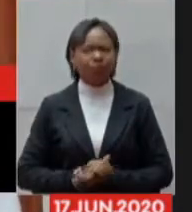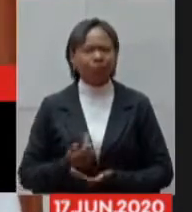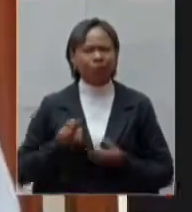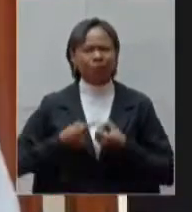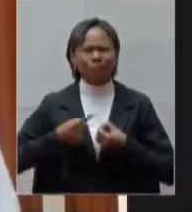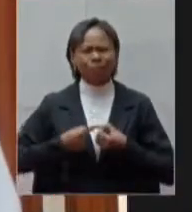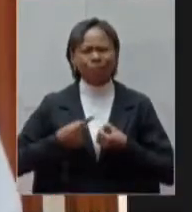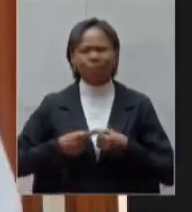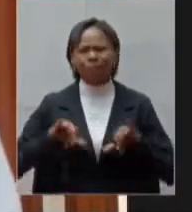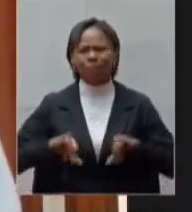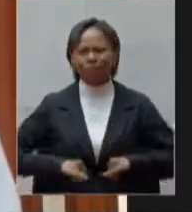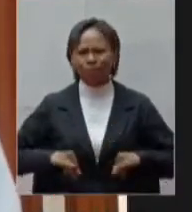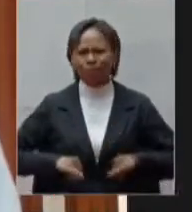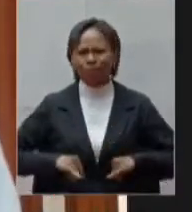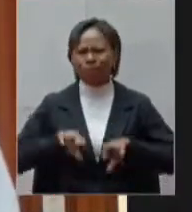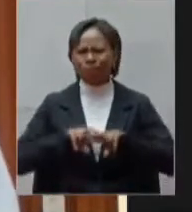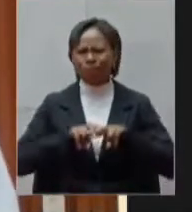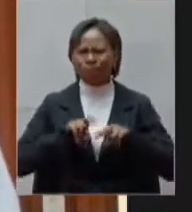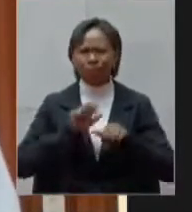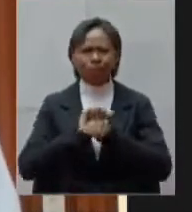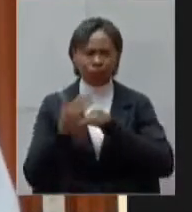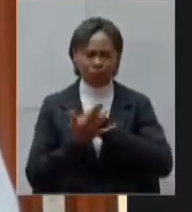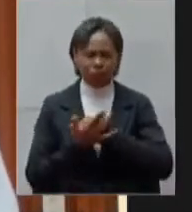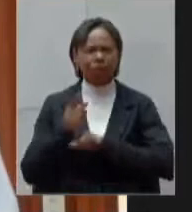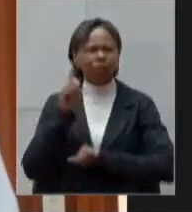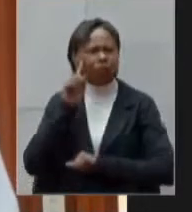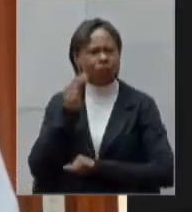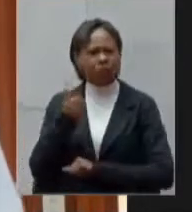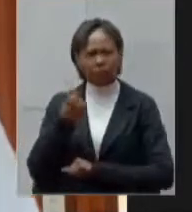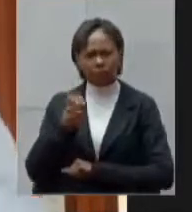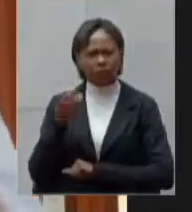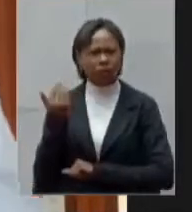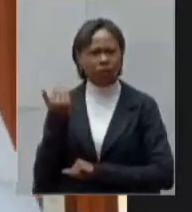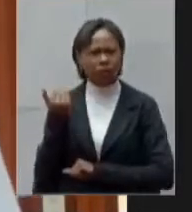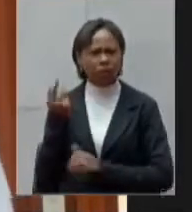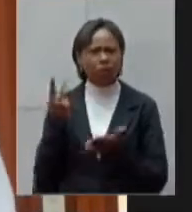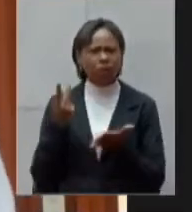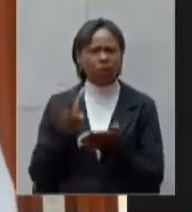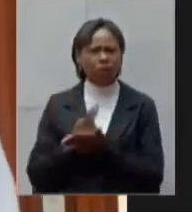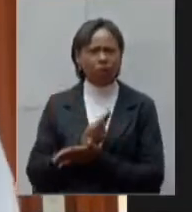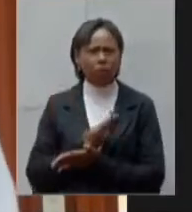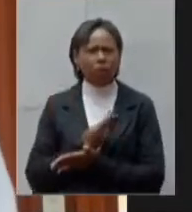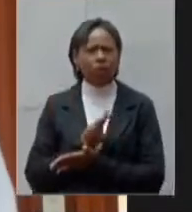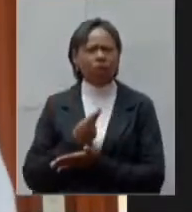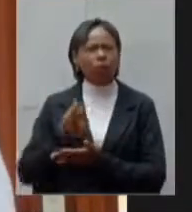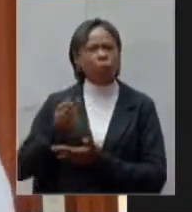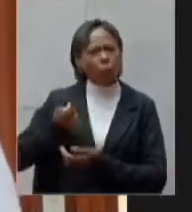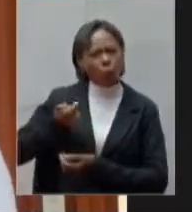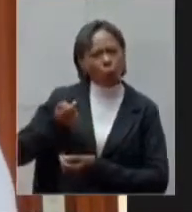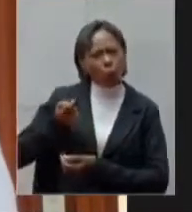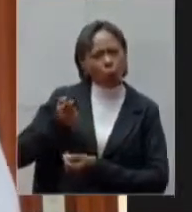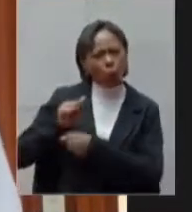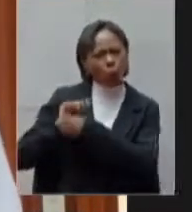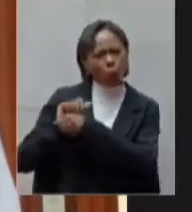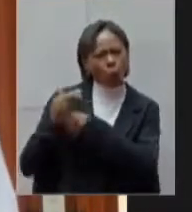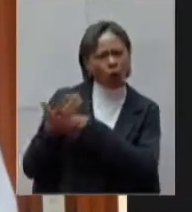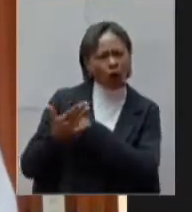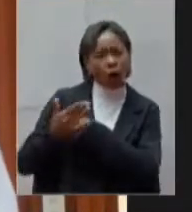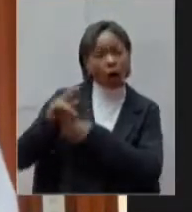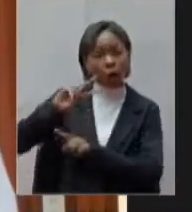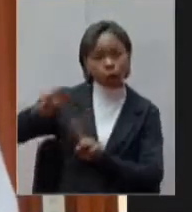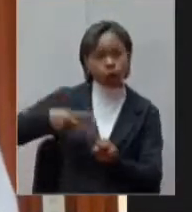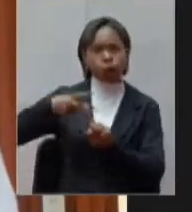epidemia nos últimos 15 dias nós tínhamos poucos casos nós tínhamos em torno de 25 e dobramos agora chegamos a 50